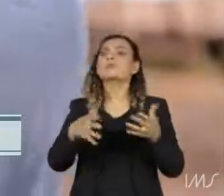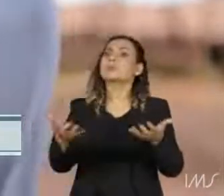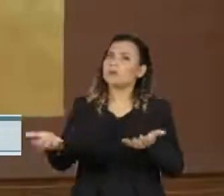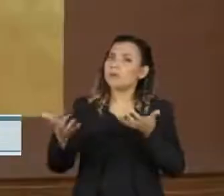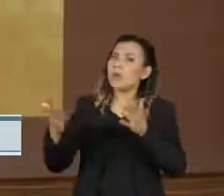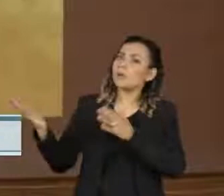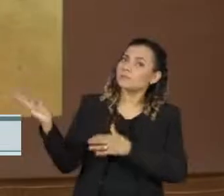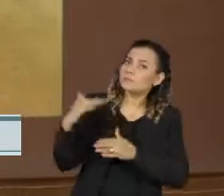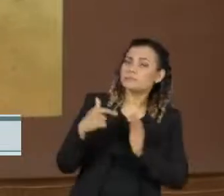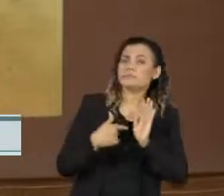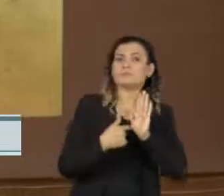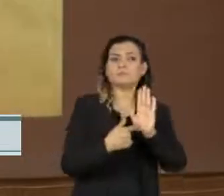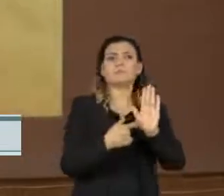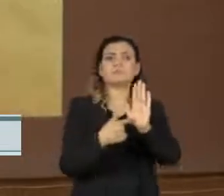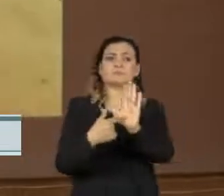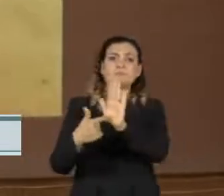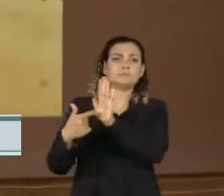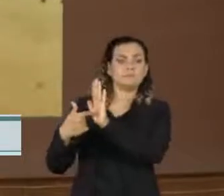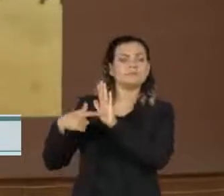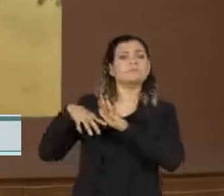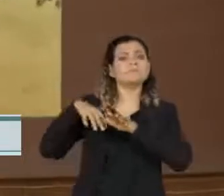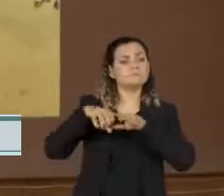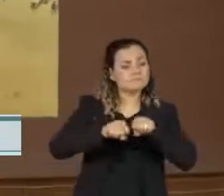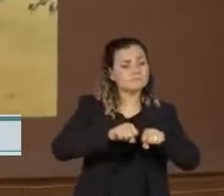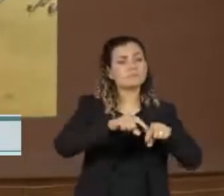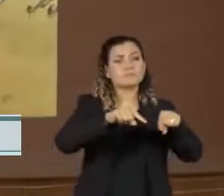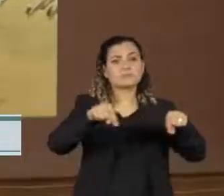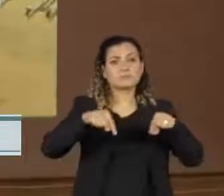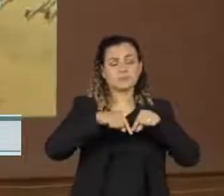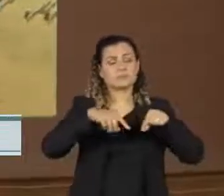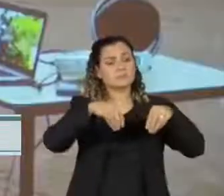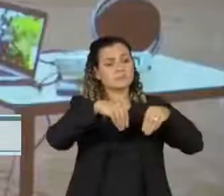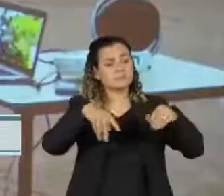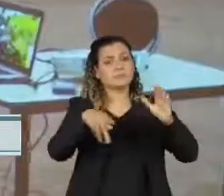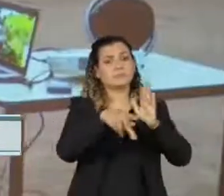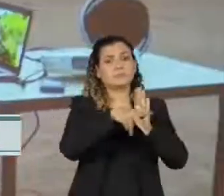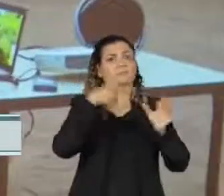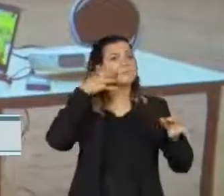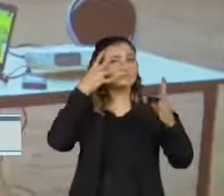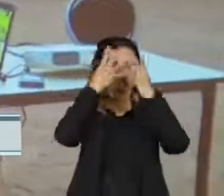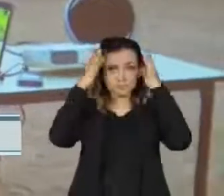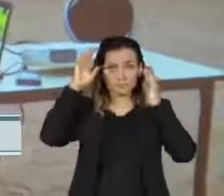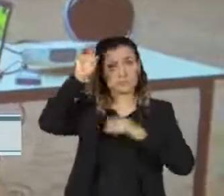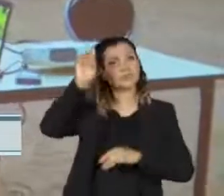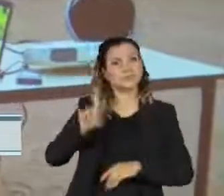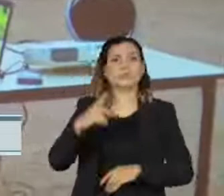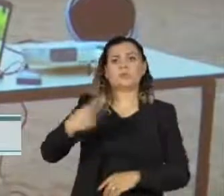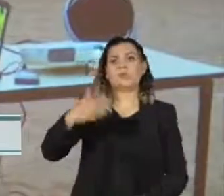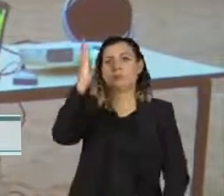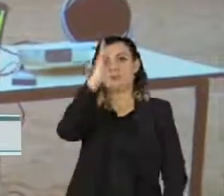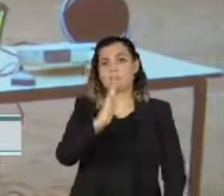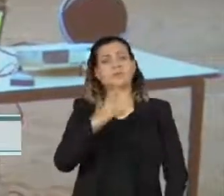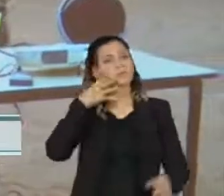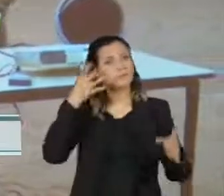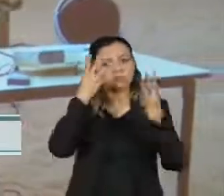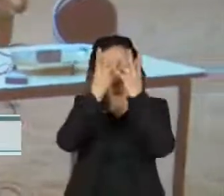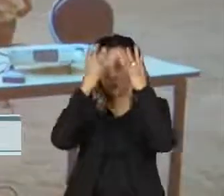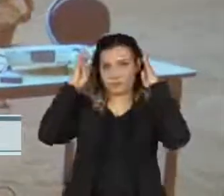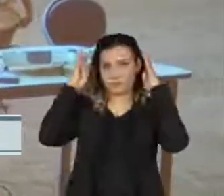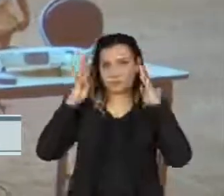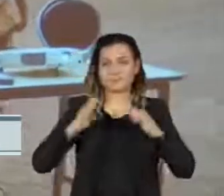para apresentar a necessidade de mais demarcações e de proteção aos direitos indígenas no Brasil. A gente